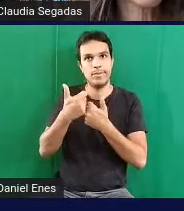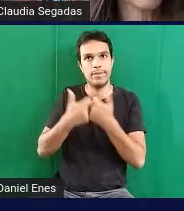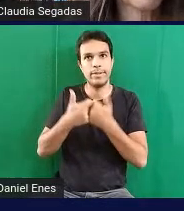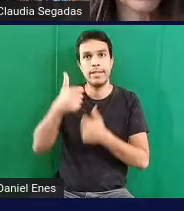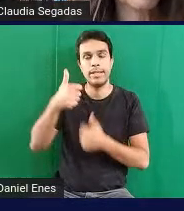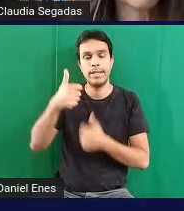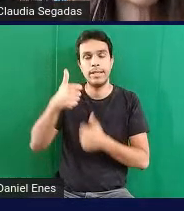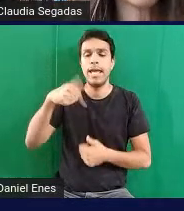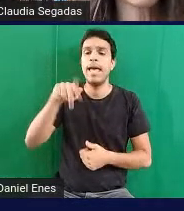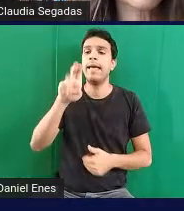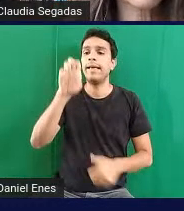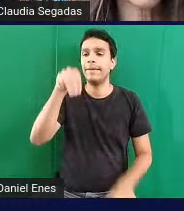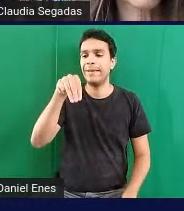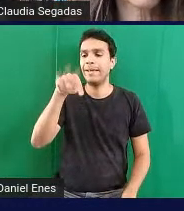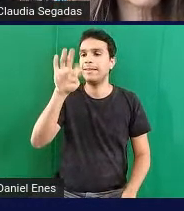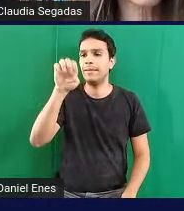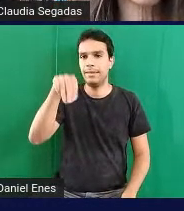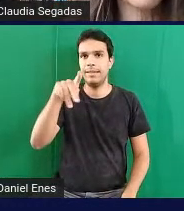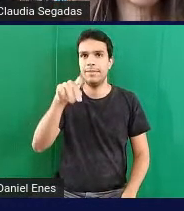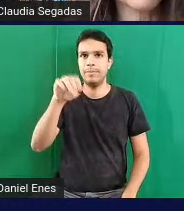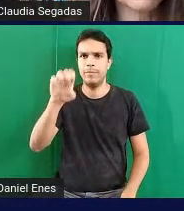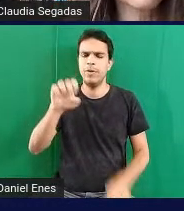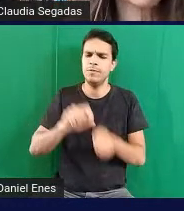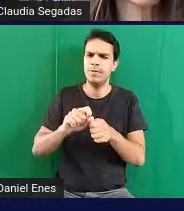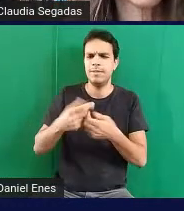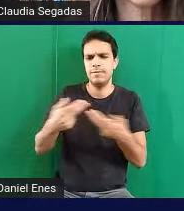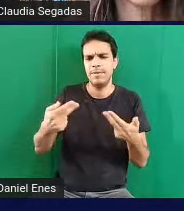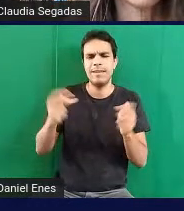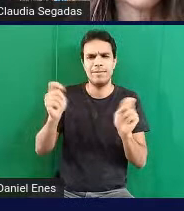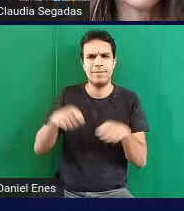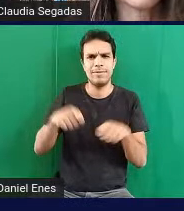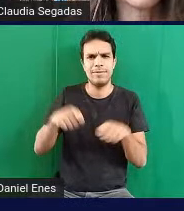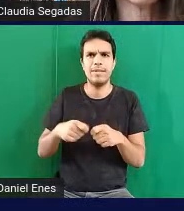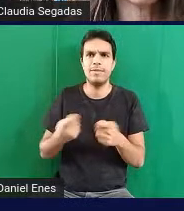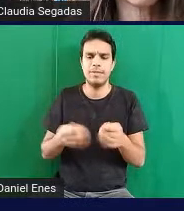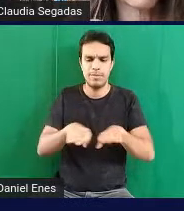pode ser feito de várias formas uma forma é a seguinte coloca sobre a mesa